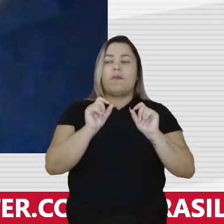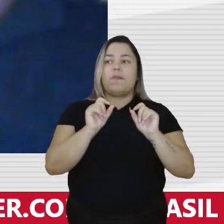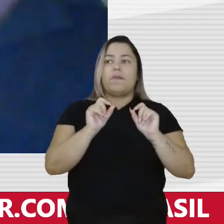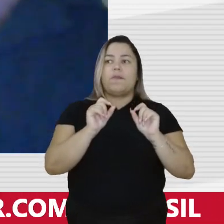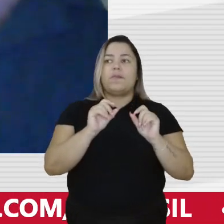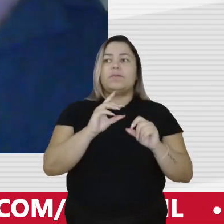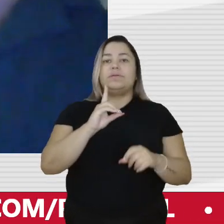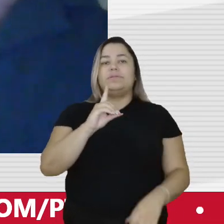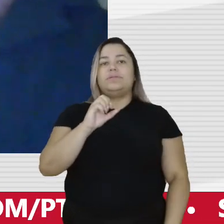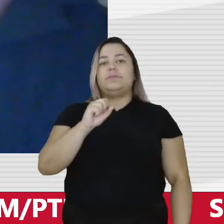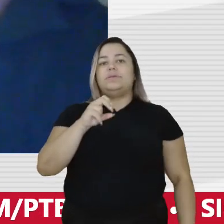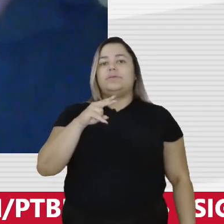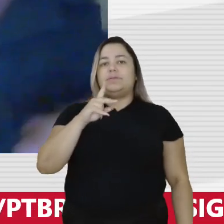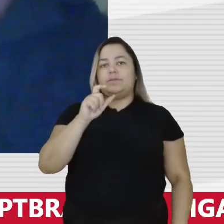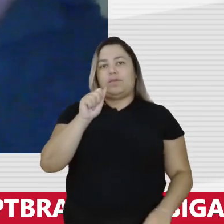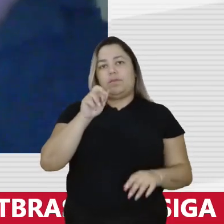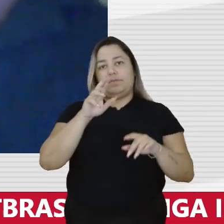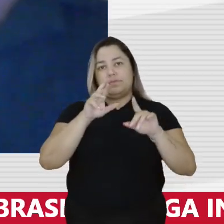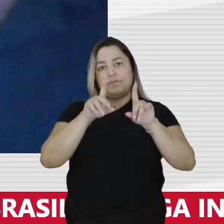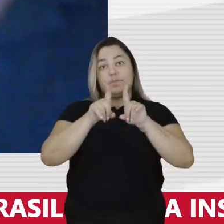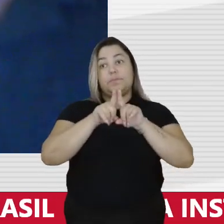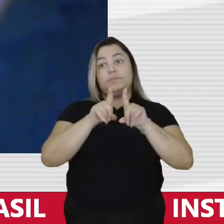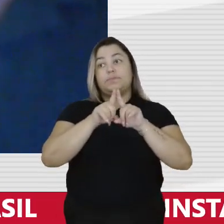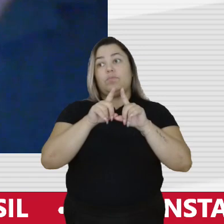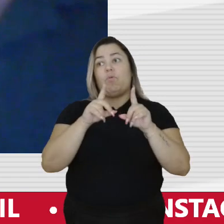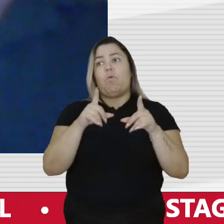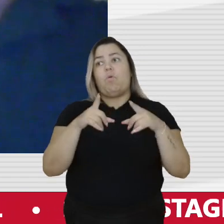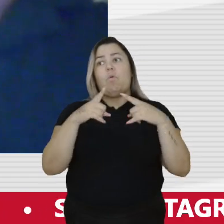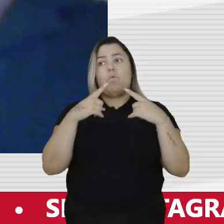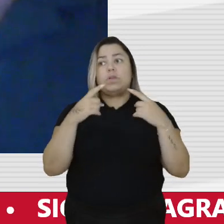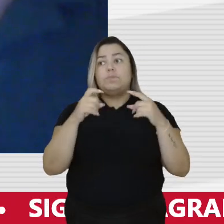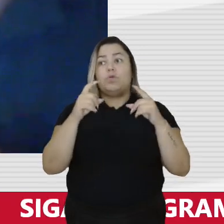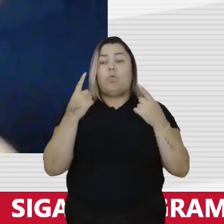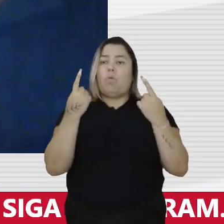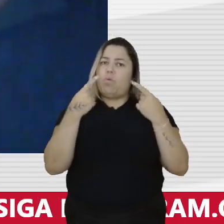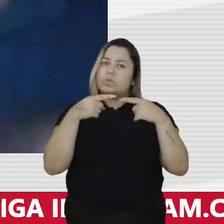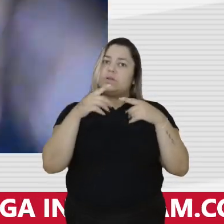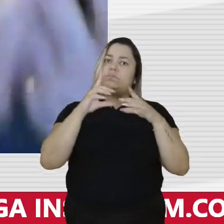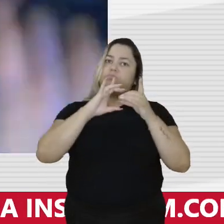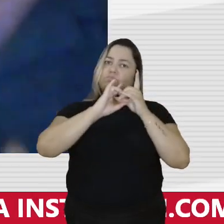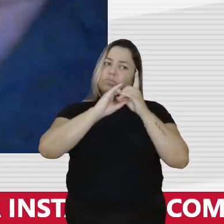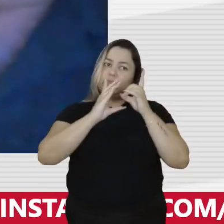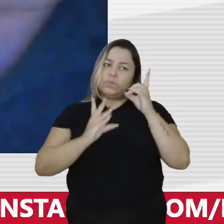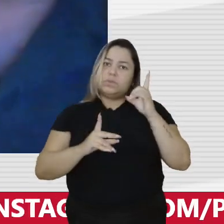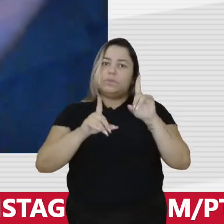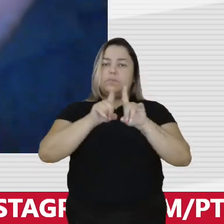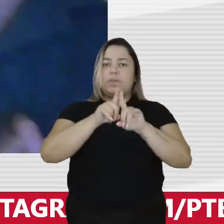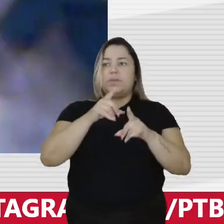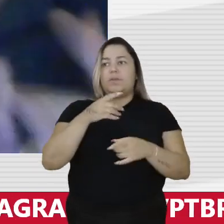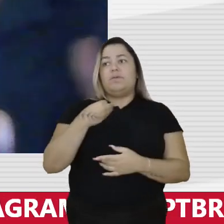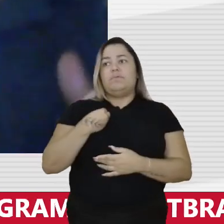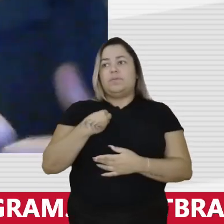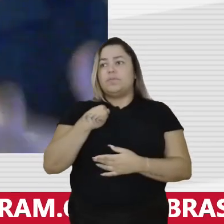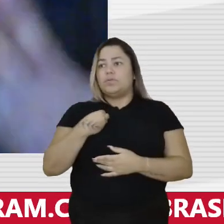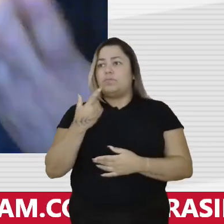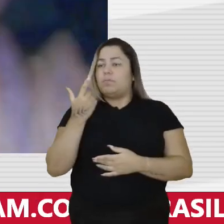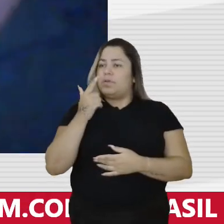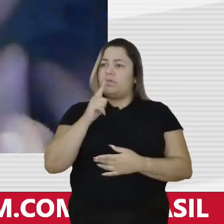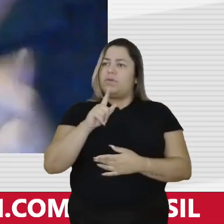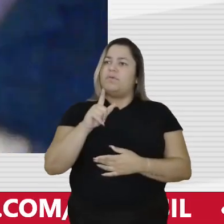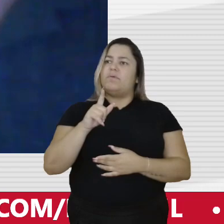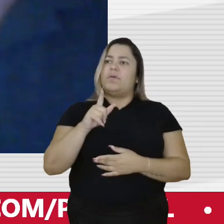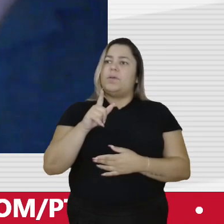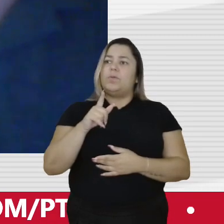desdenhar sobre isso, esse comete crime contra a democracia, sim, porque revive, faz com que o torturado